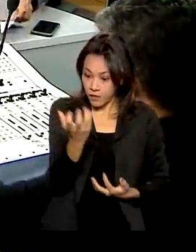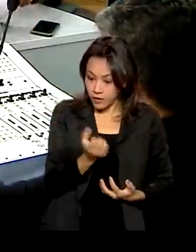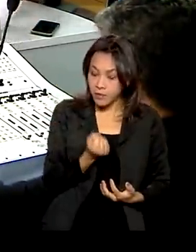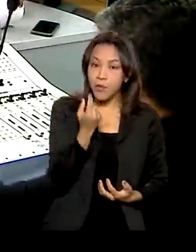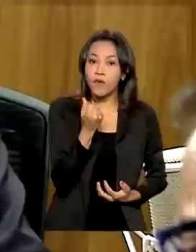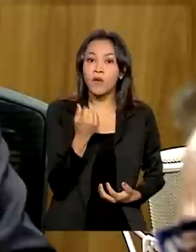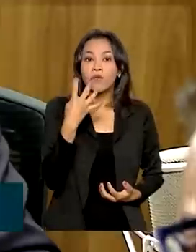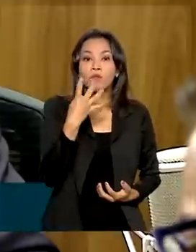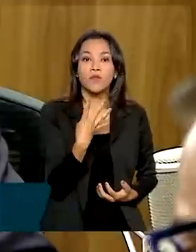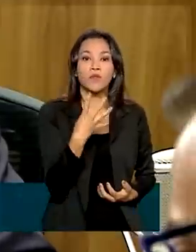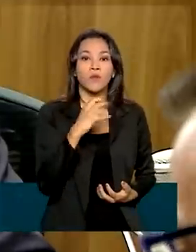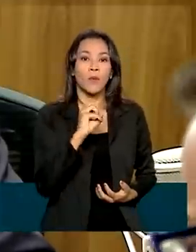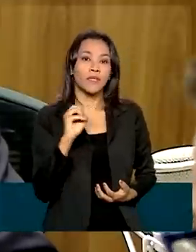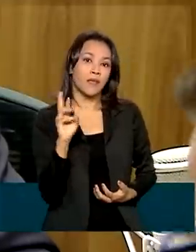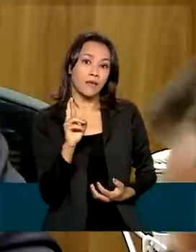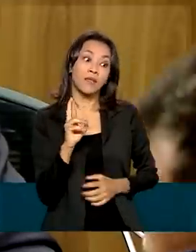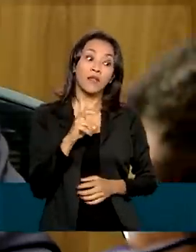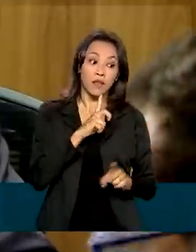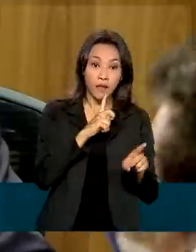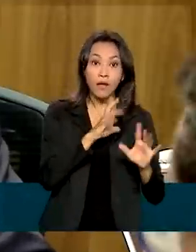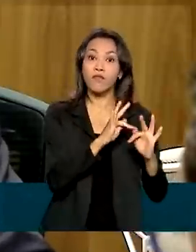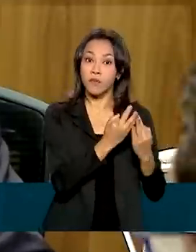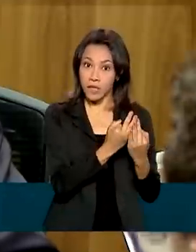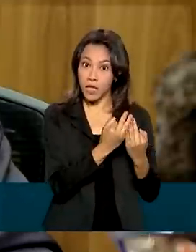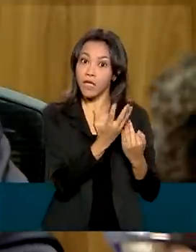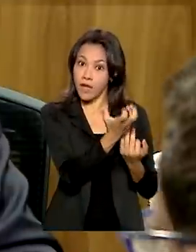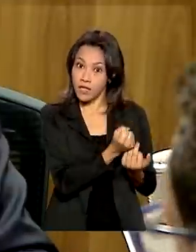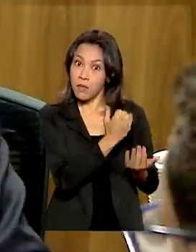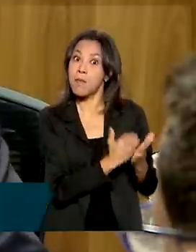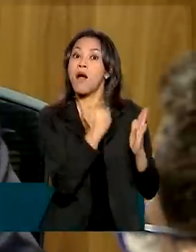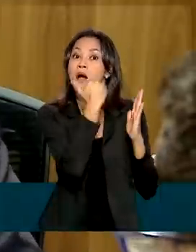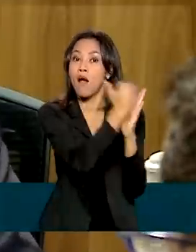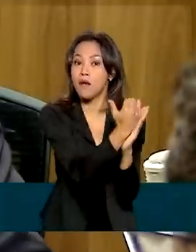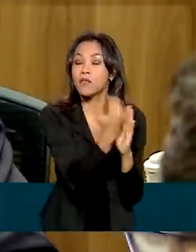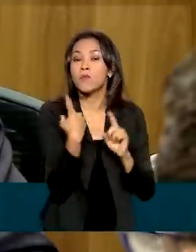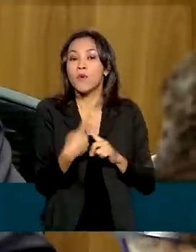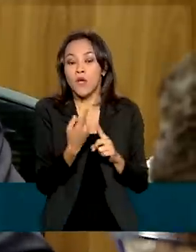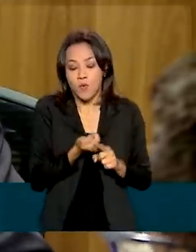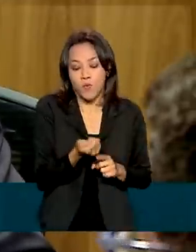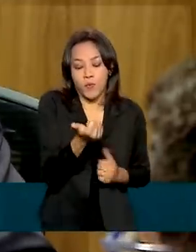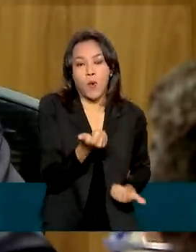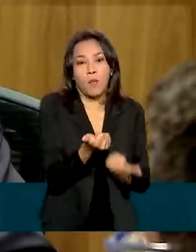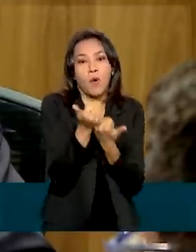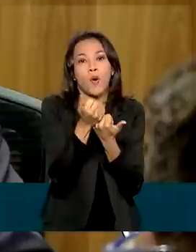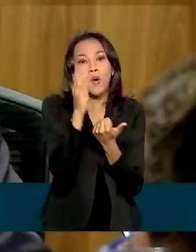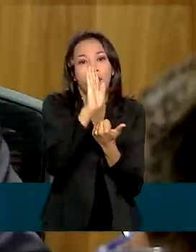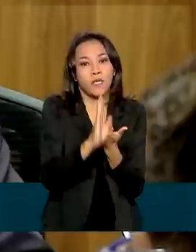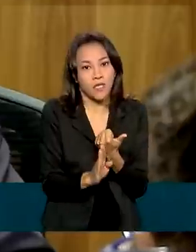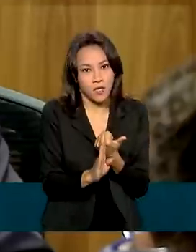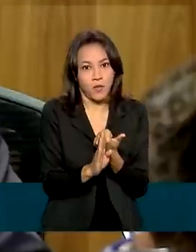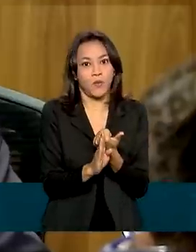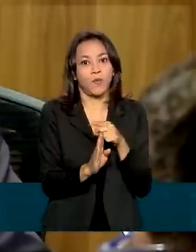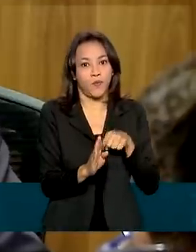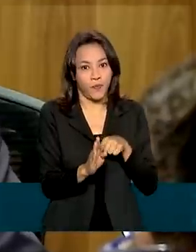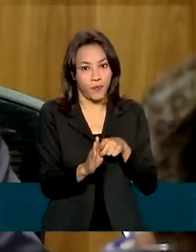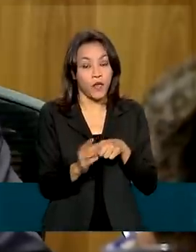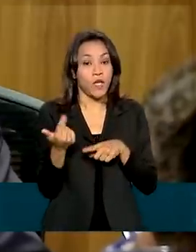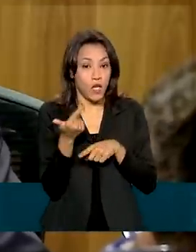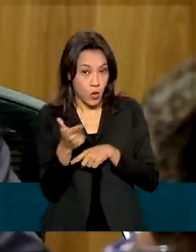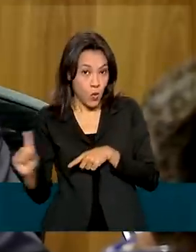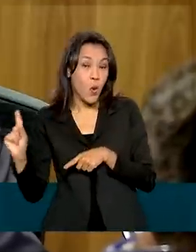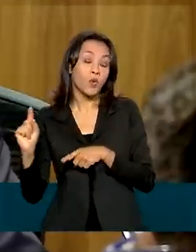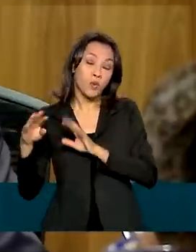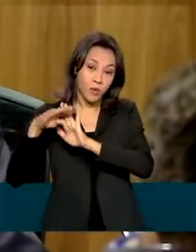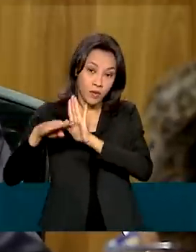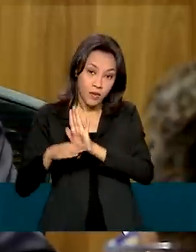400 reais, mas tem famílias que recebem ainda mais, porque o Auxílio Brasil, o novo programa permanente de transferência de renda